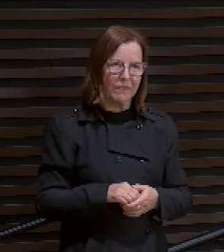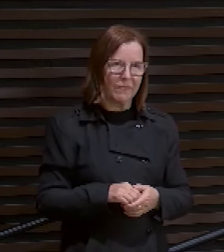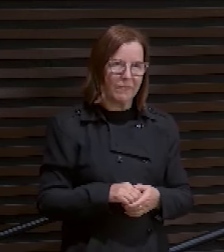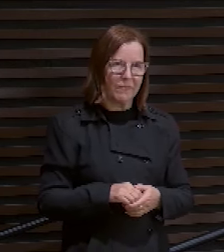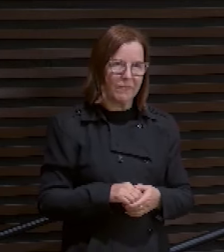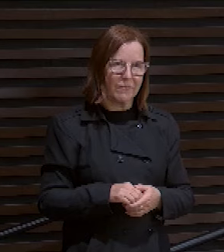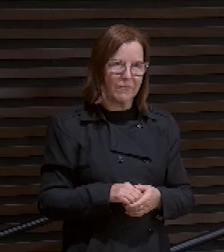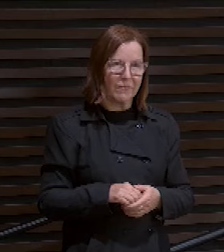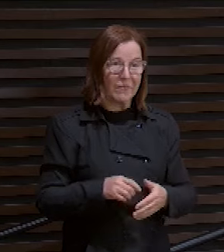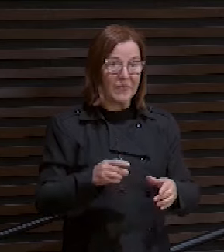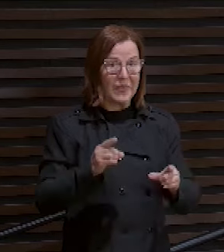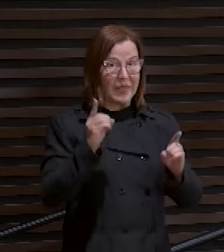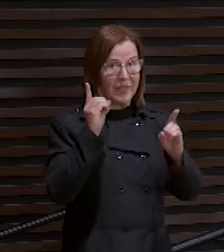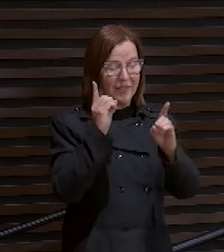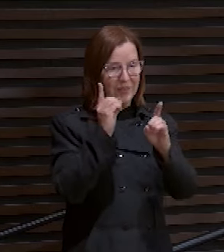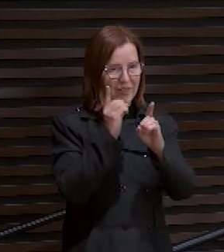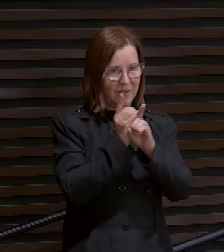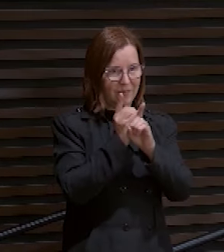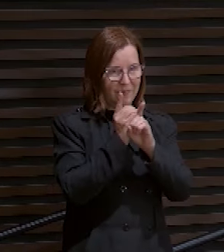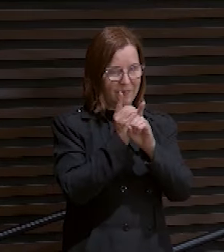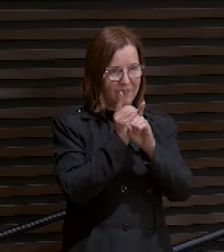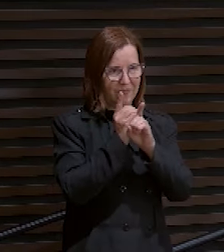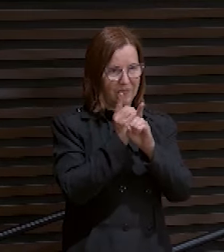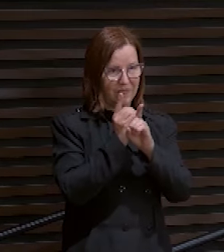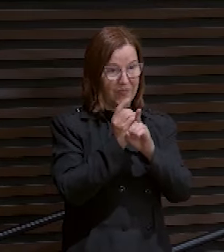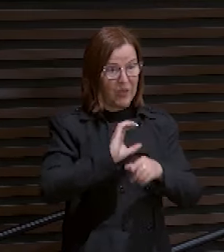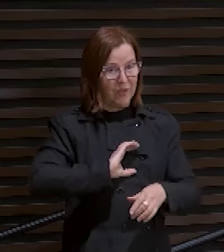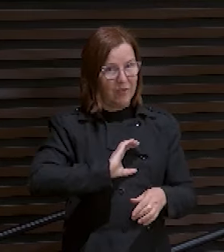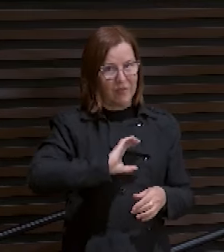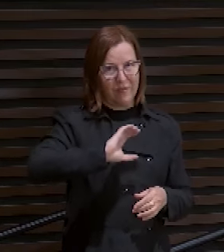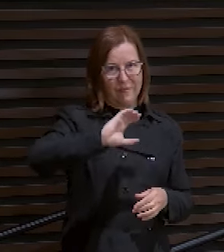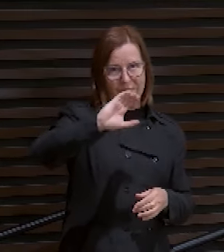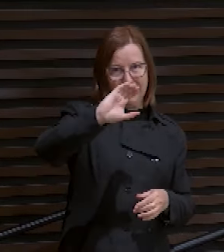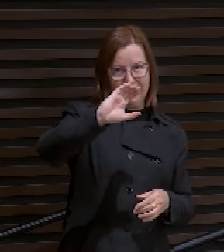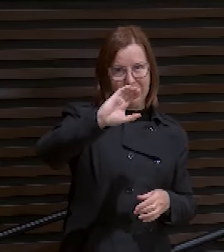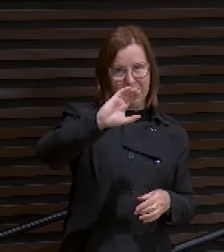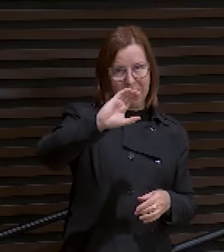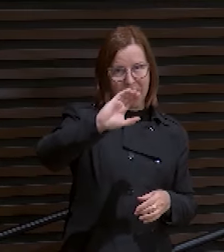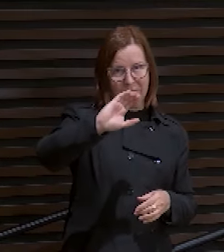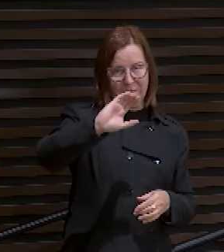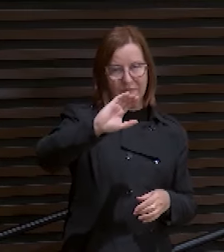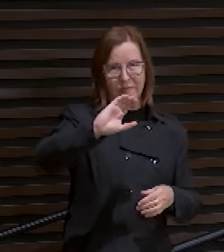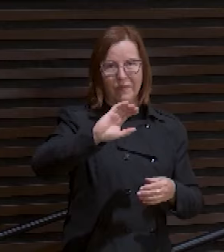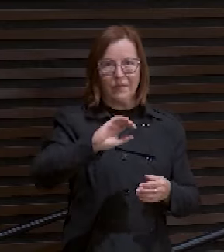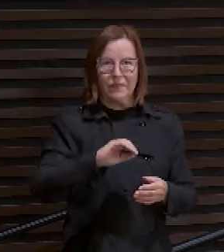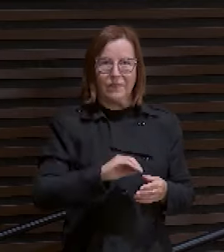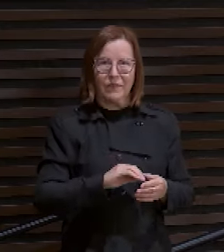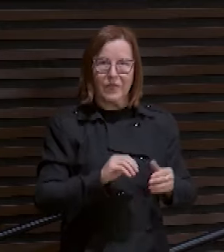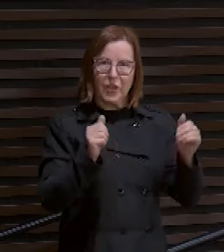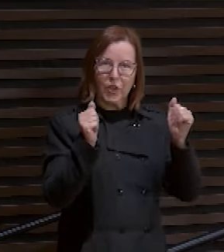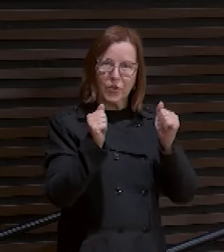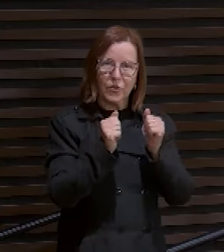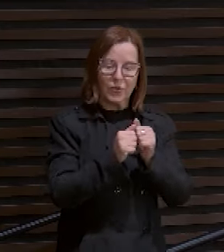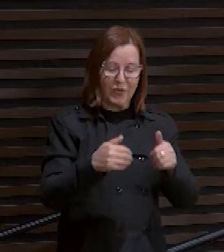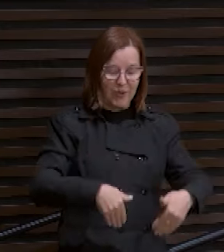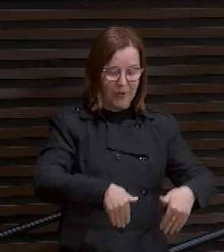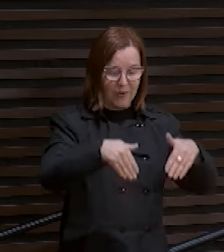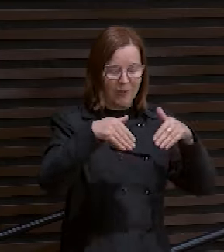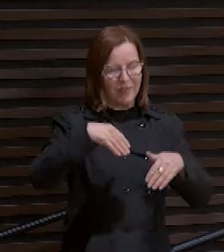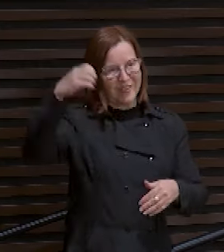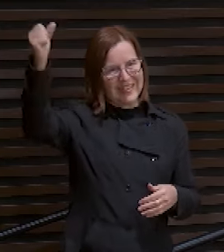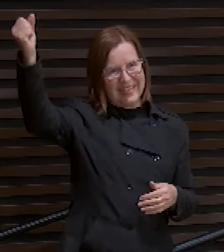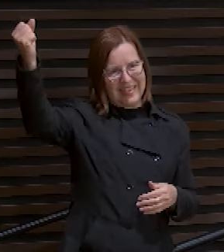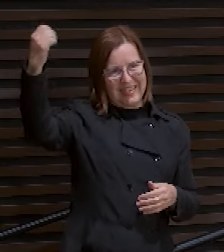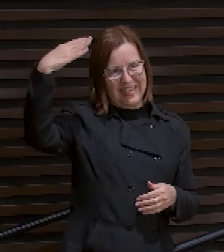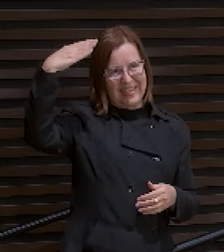Acheguemos-nos, portanto, confiadamente ou com confiança. Junto ao trono da graça.